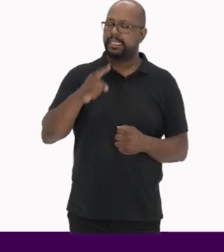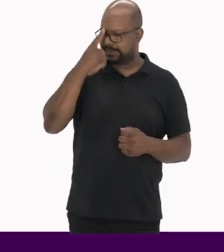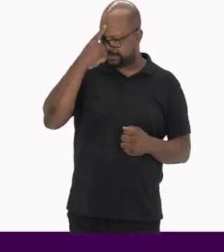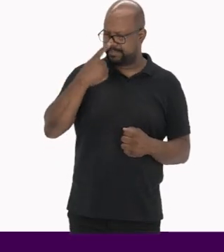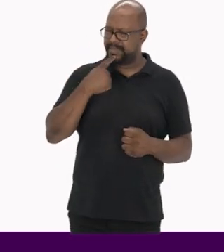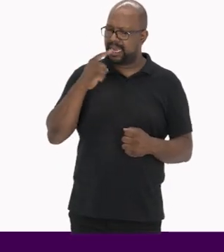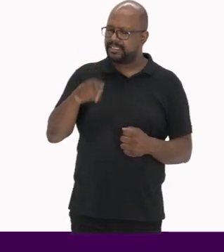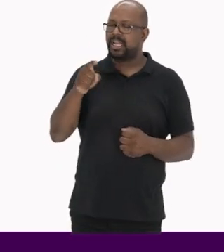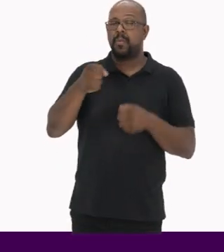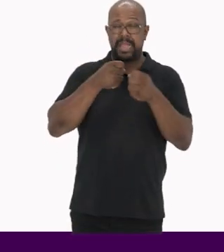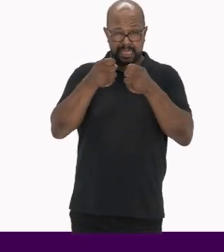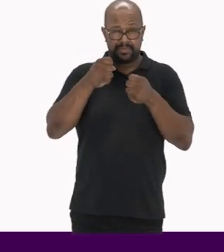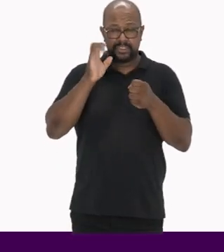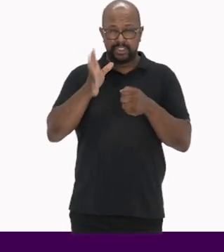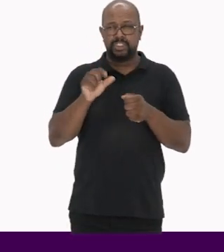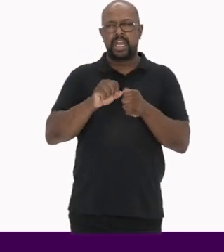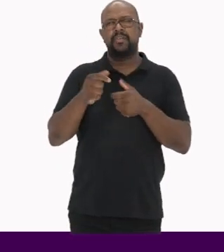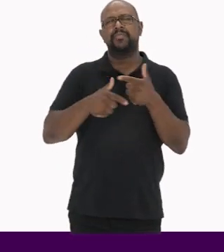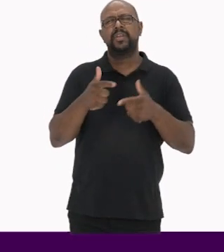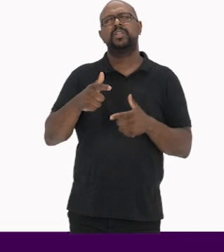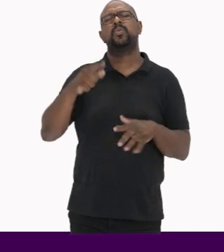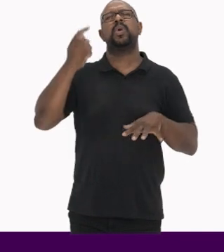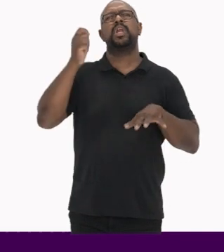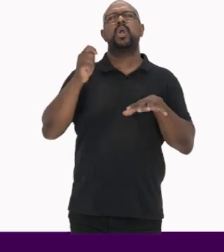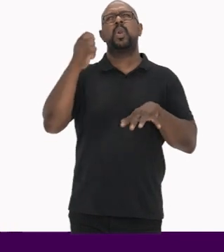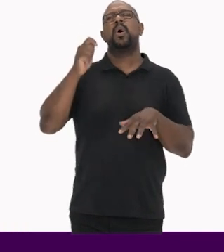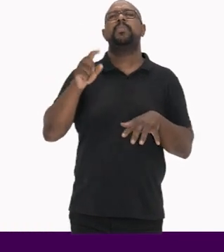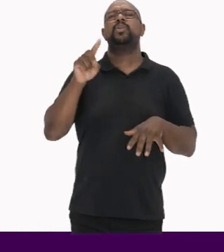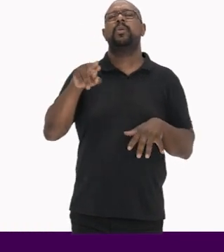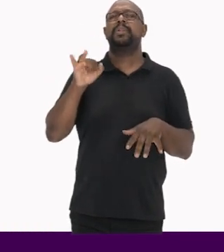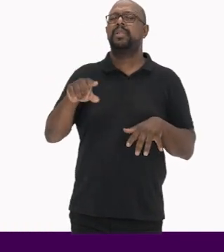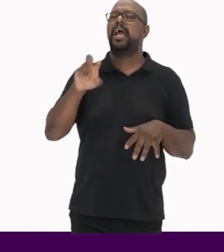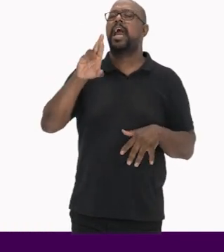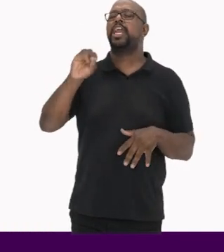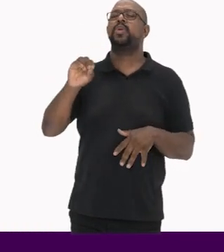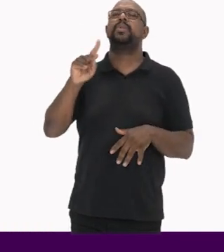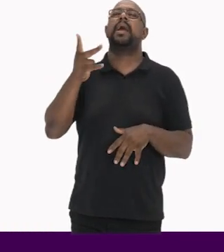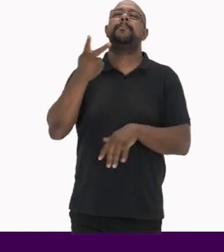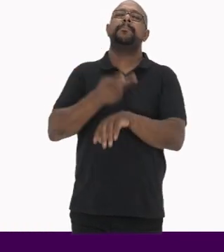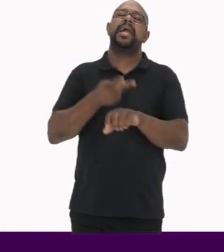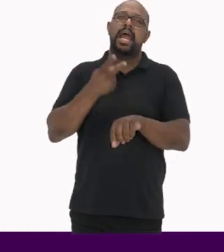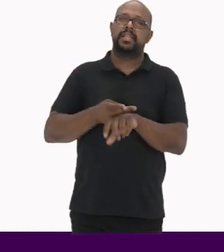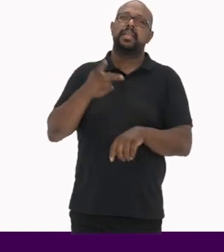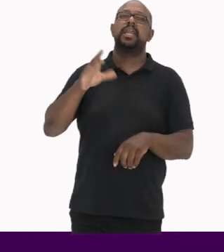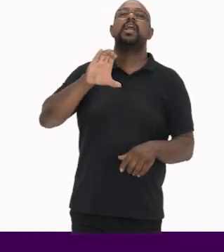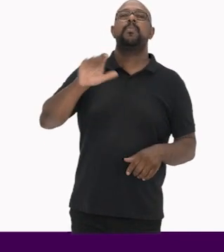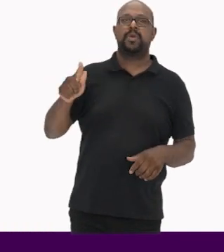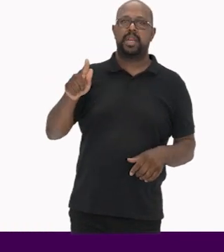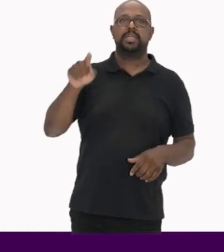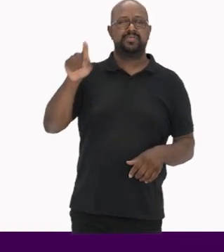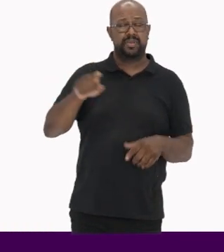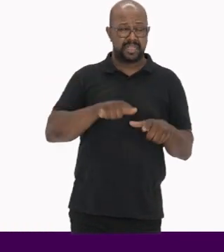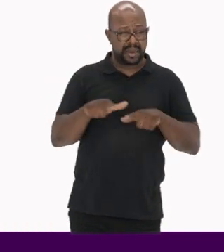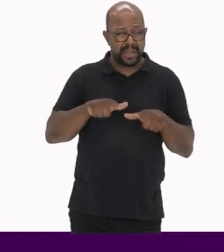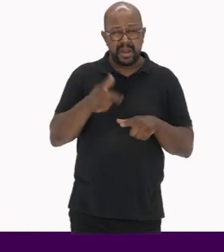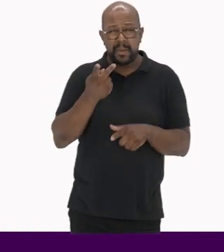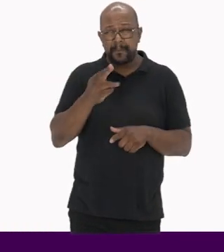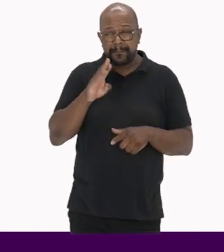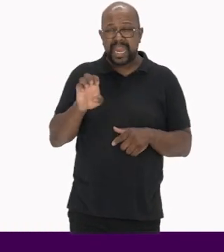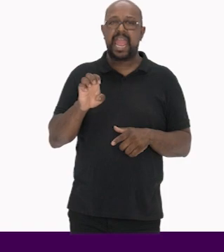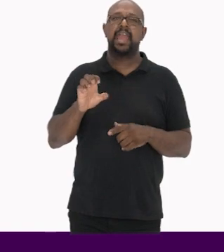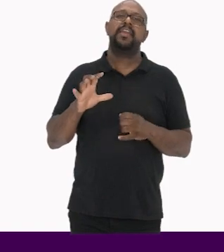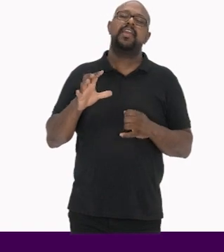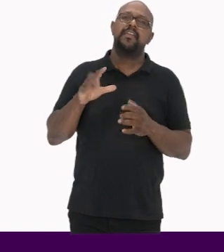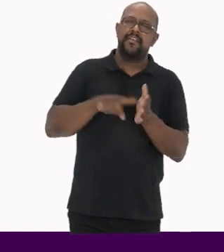Essa imagem é uma entrevista feita no Quilombo Dona Belina, no Rio da Prata, em Campo Grande Foi um trabalho de pré